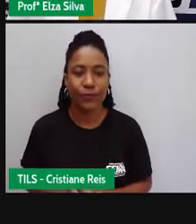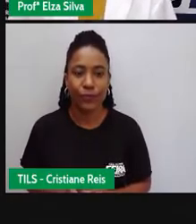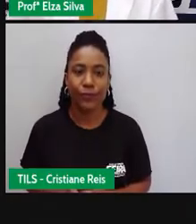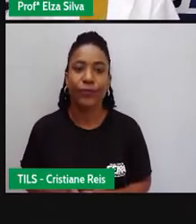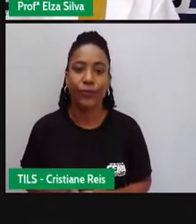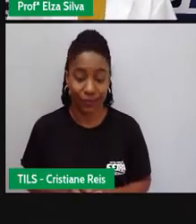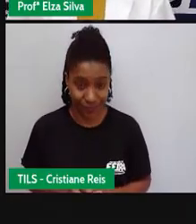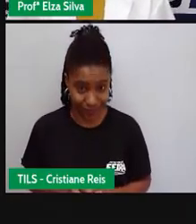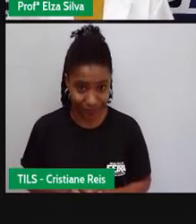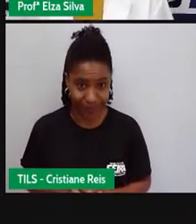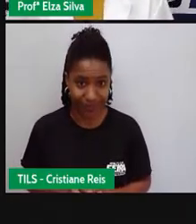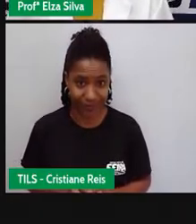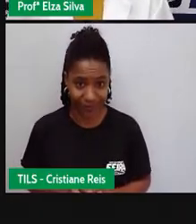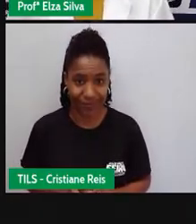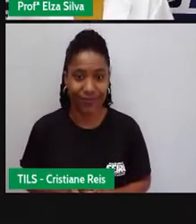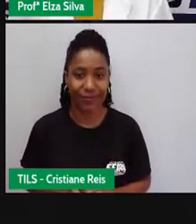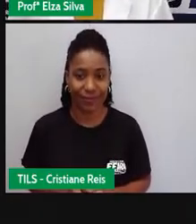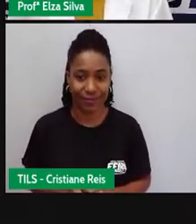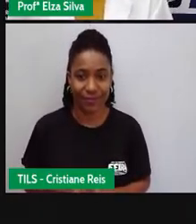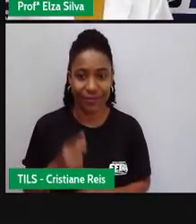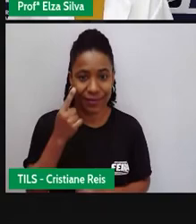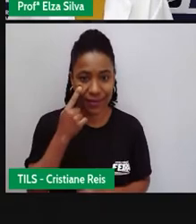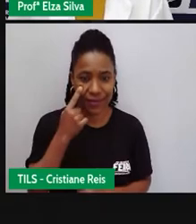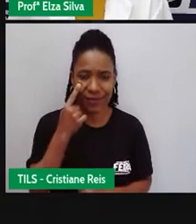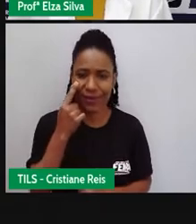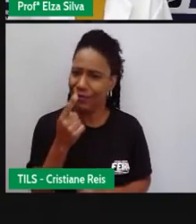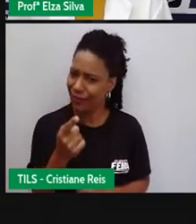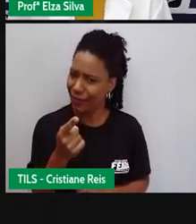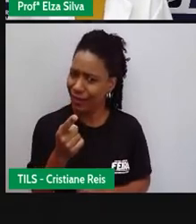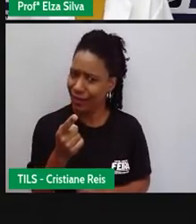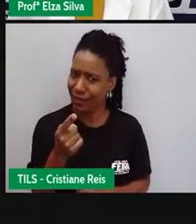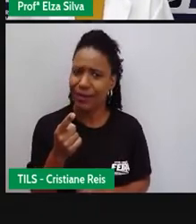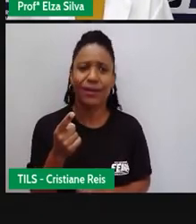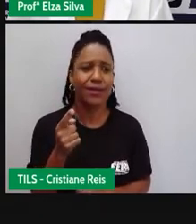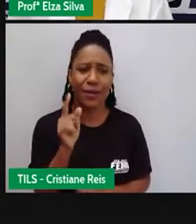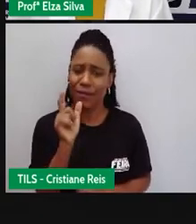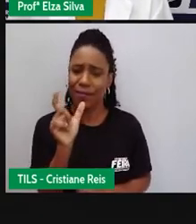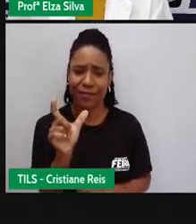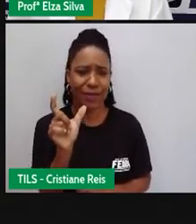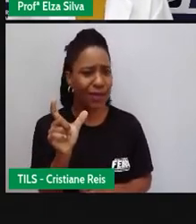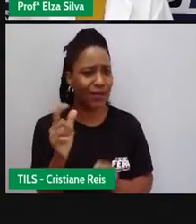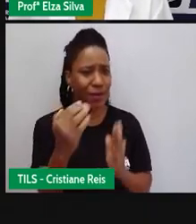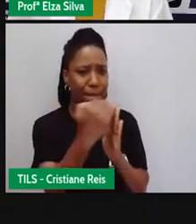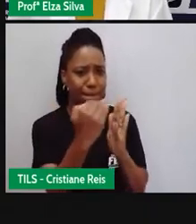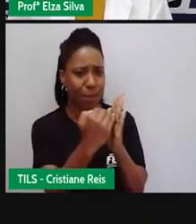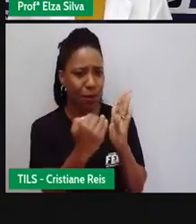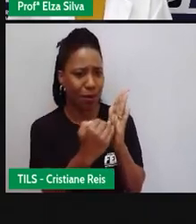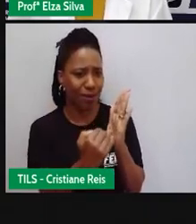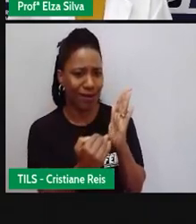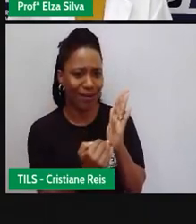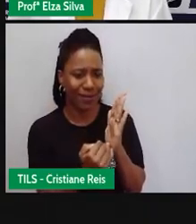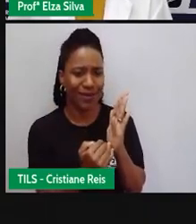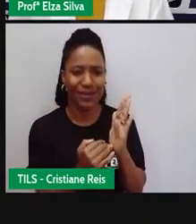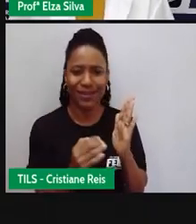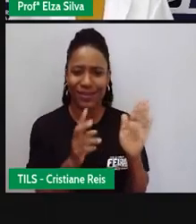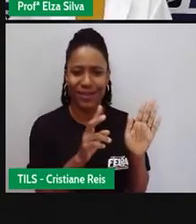Saturday, Sunday. Sunday, Sunday. Programa para o fim de semana?